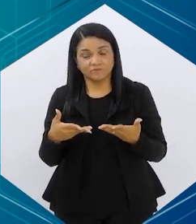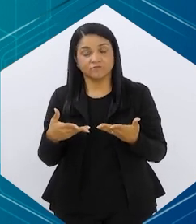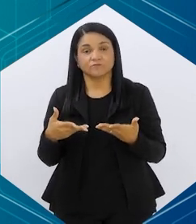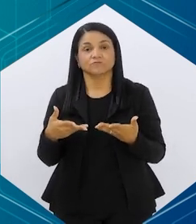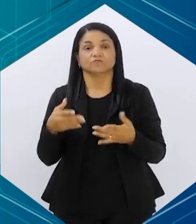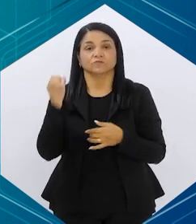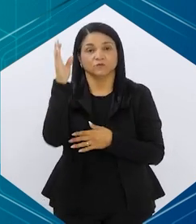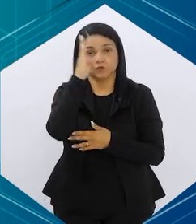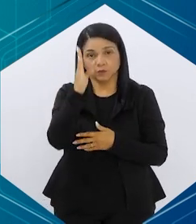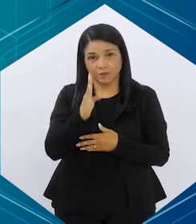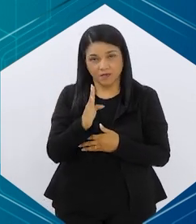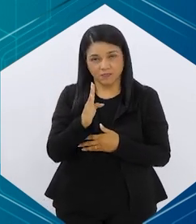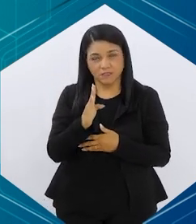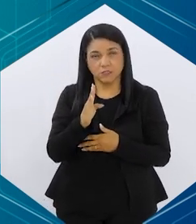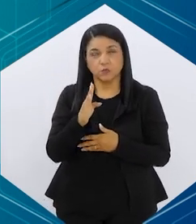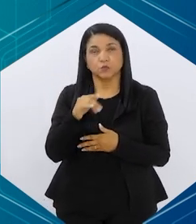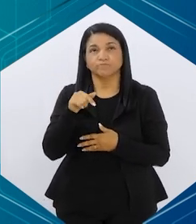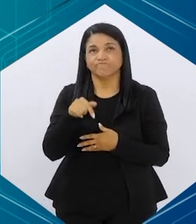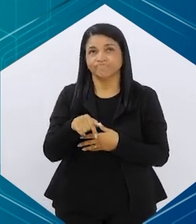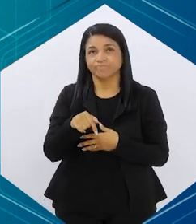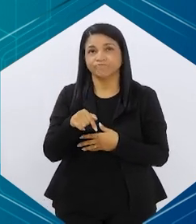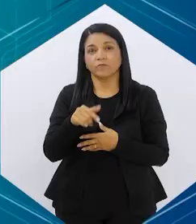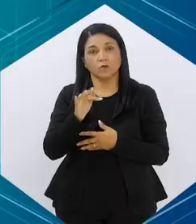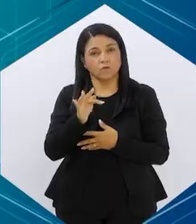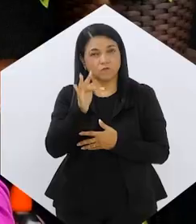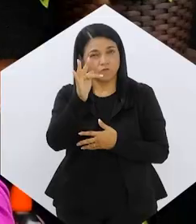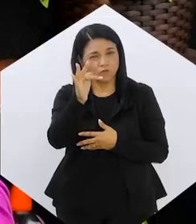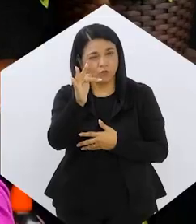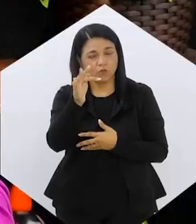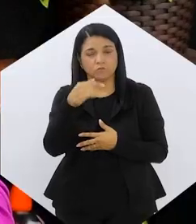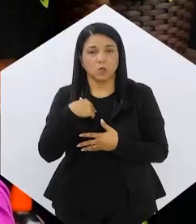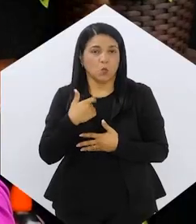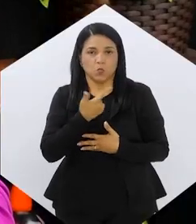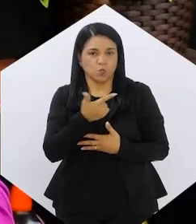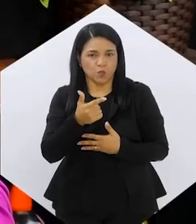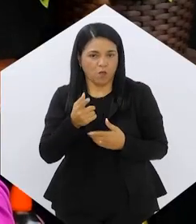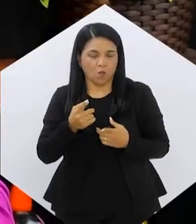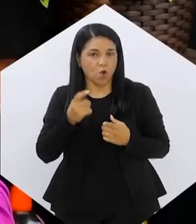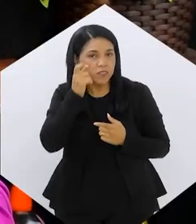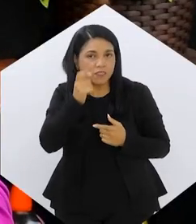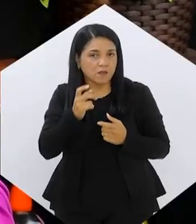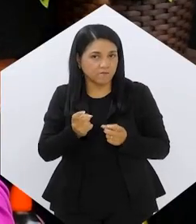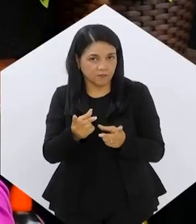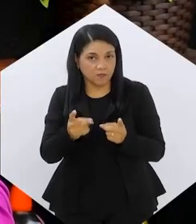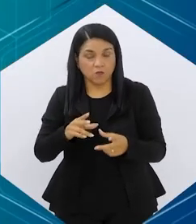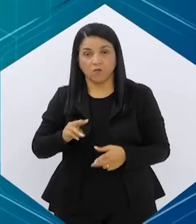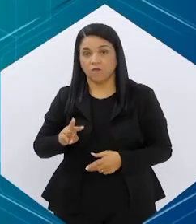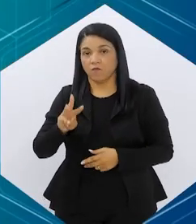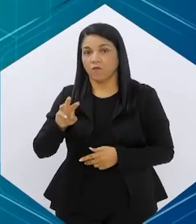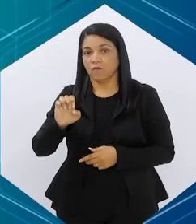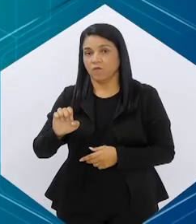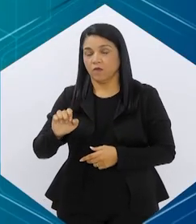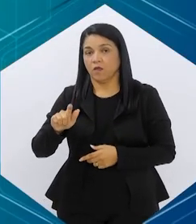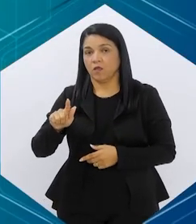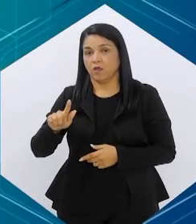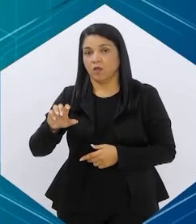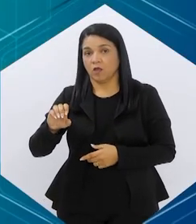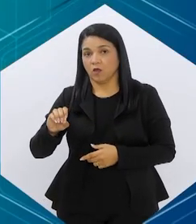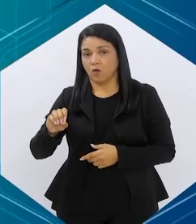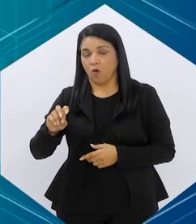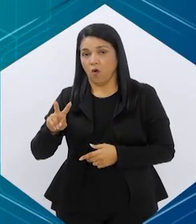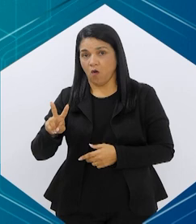disponível, né, no Brasil, tá para chegar no Brasil, né, sem nenhum potencial conflito de interesse, o VGOV, que é a semaglutida 2